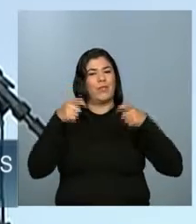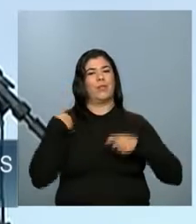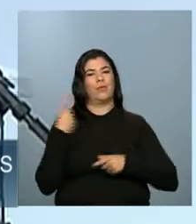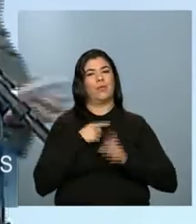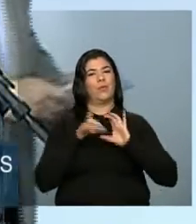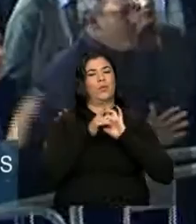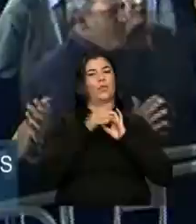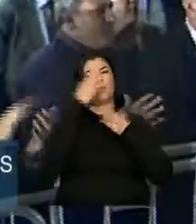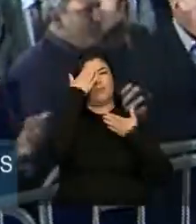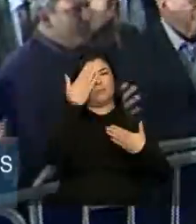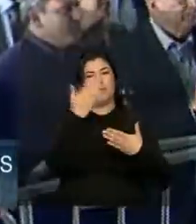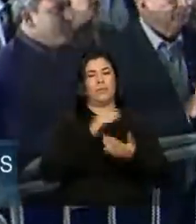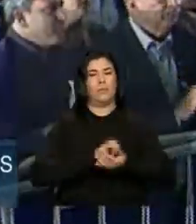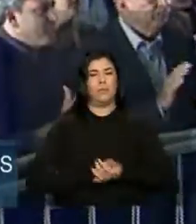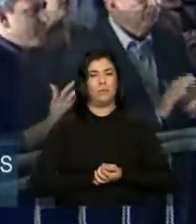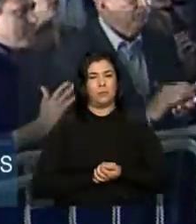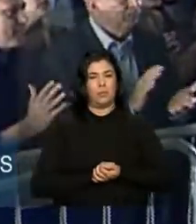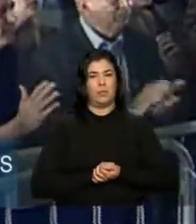obrigado.